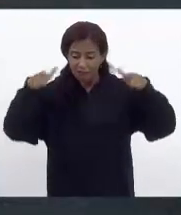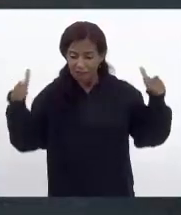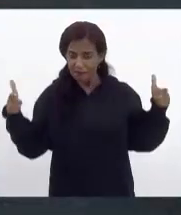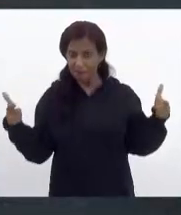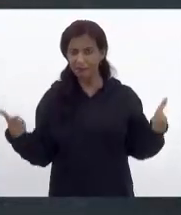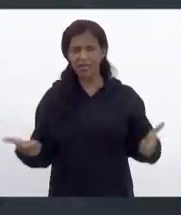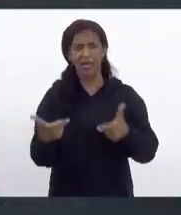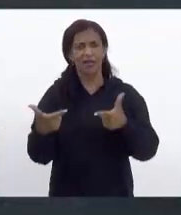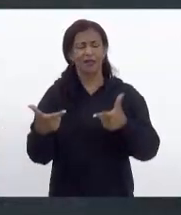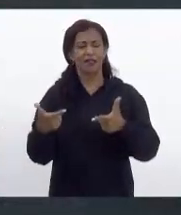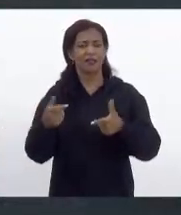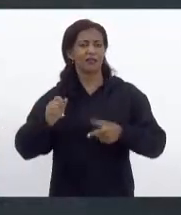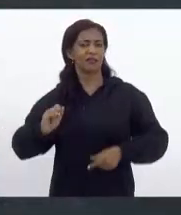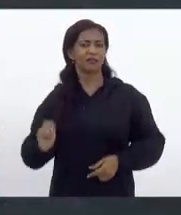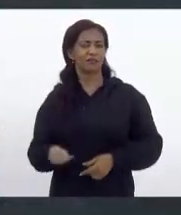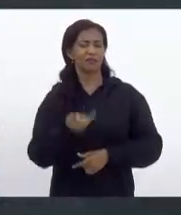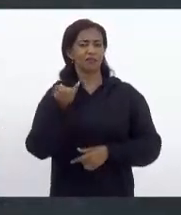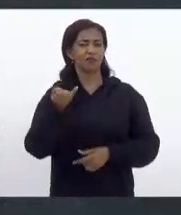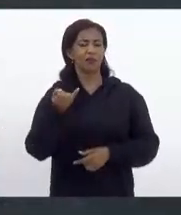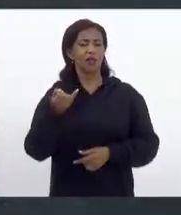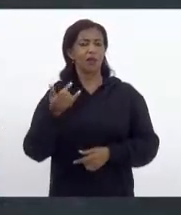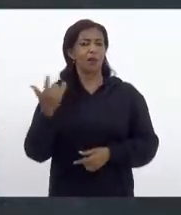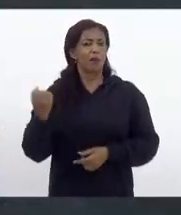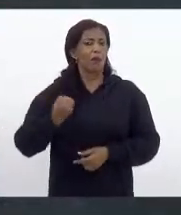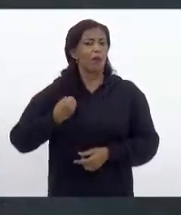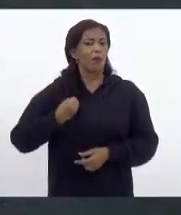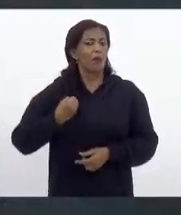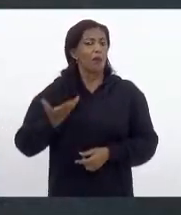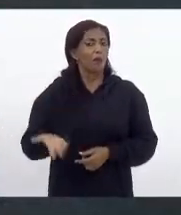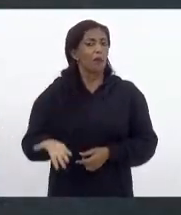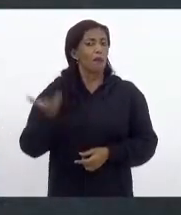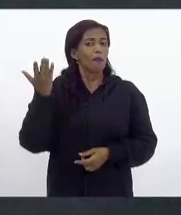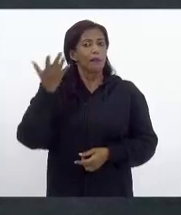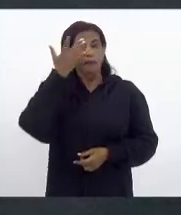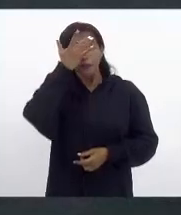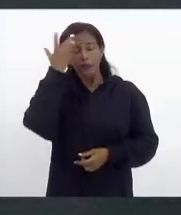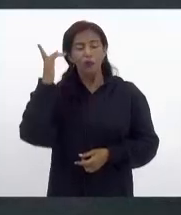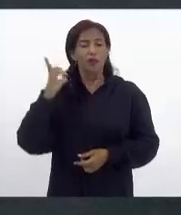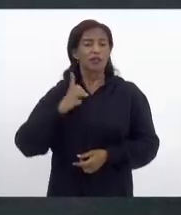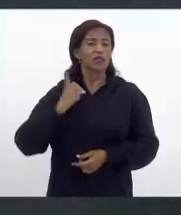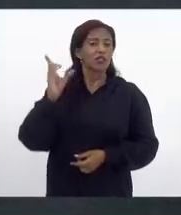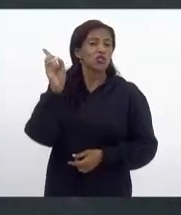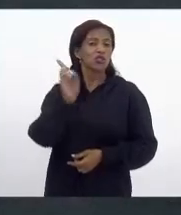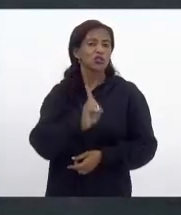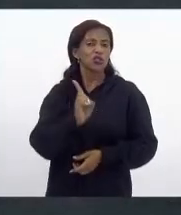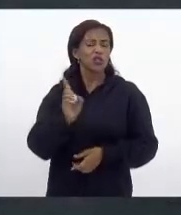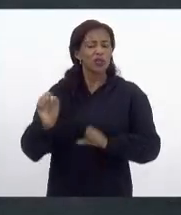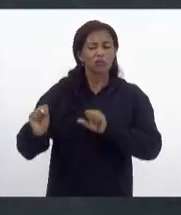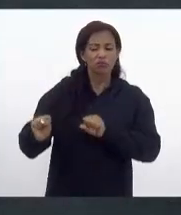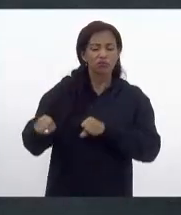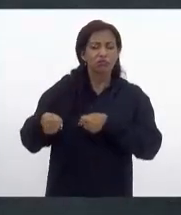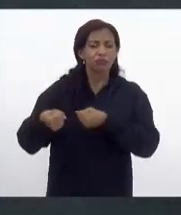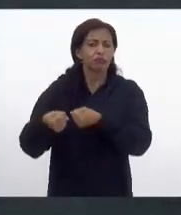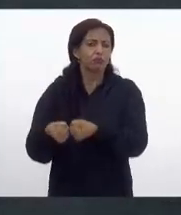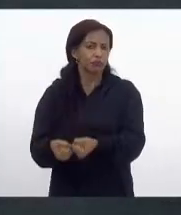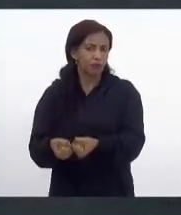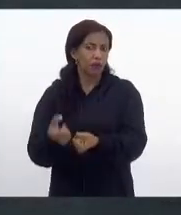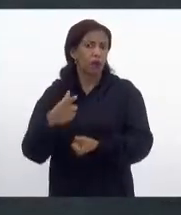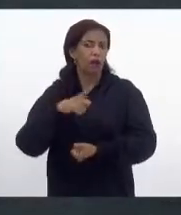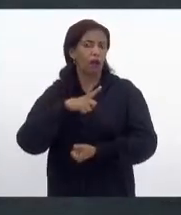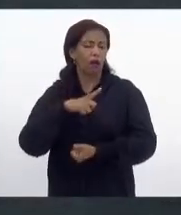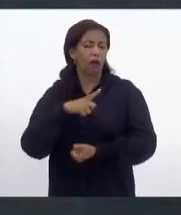leque de possibilidades para o maior número de pessoas terem esse fortalecimento para